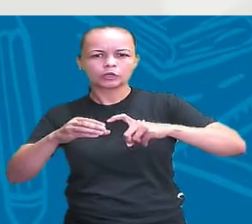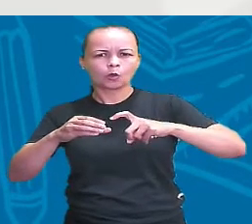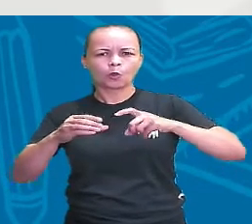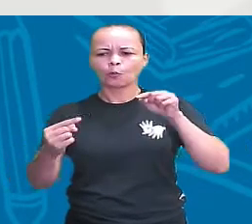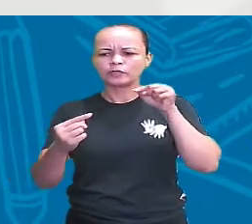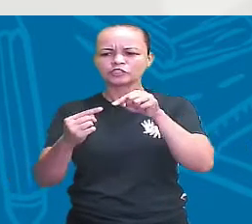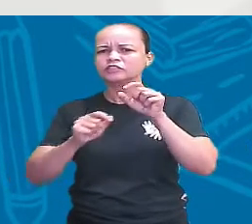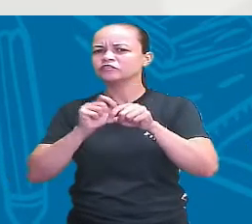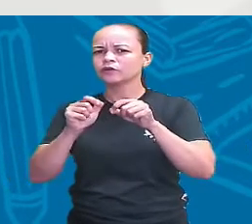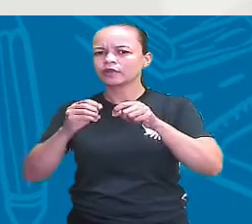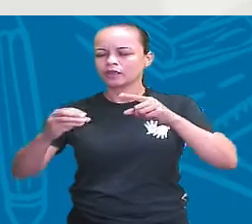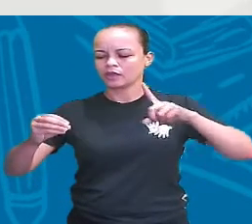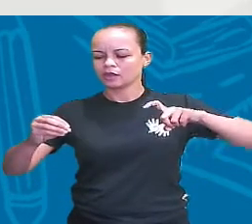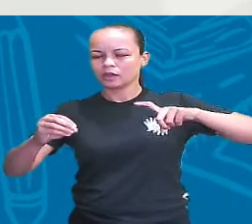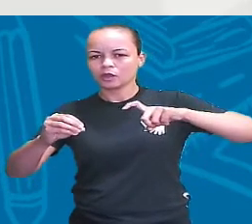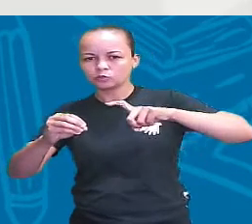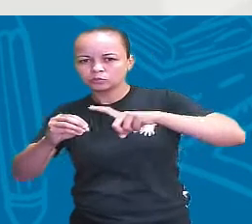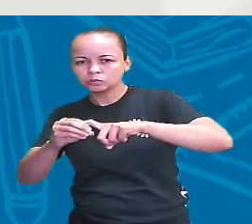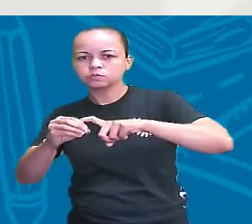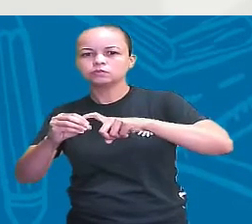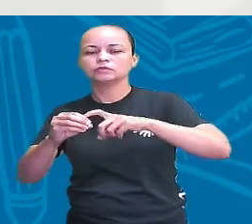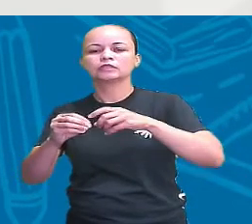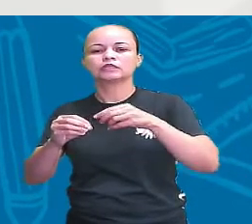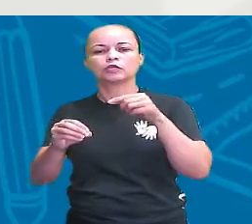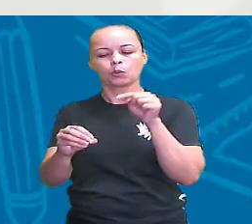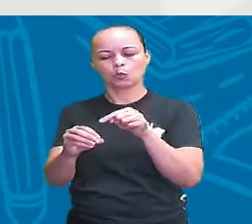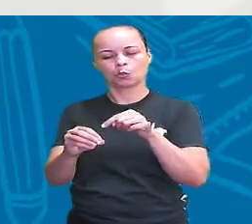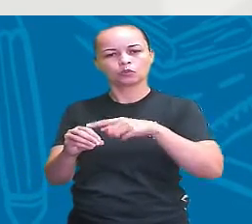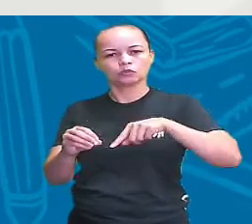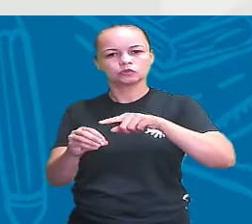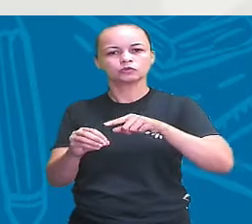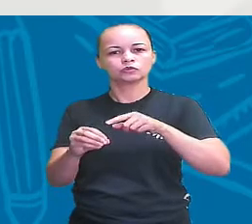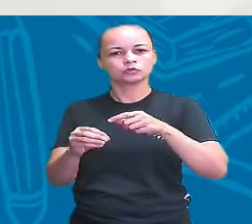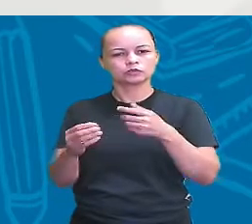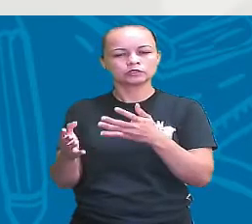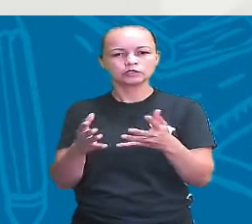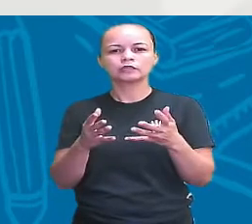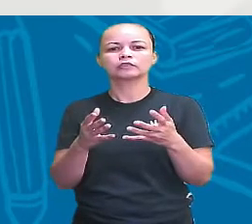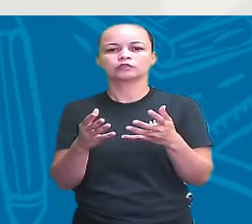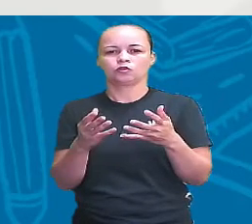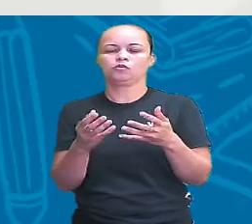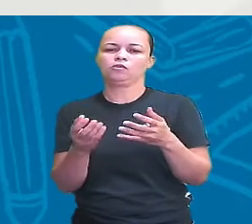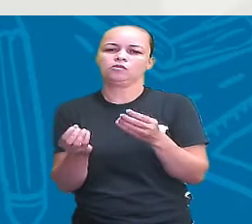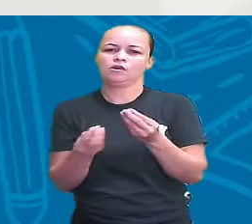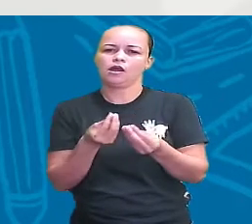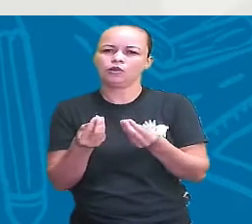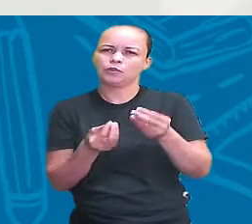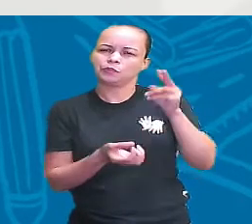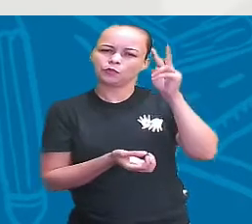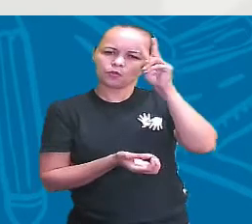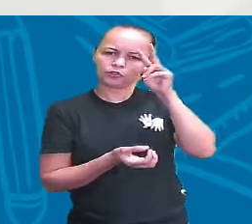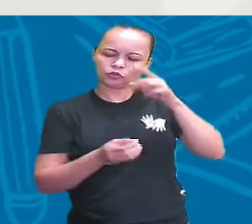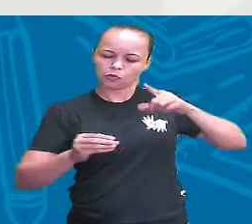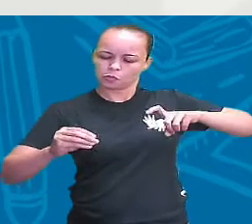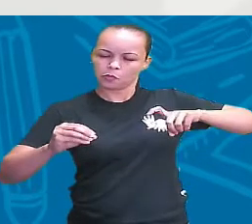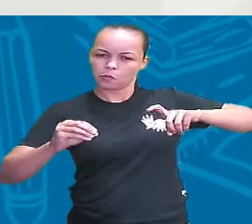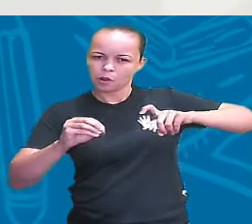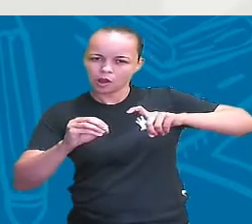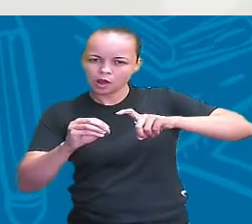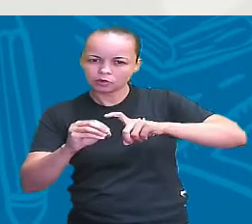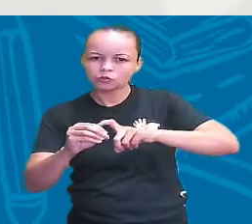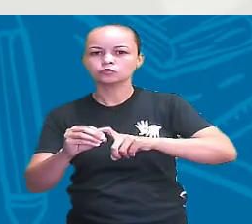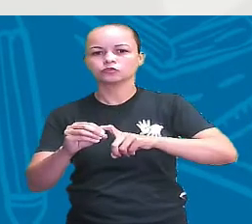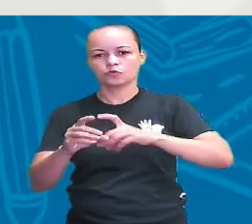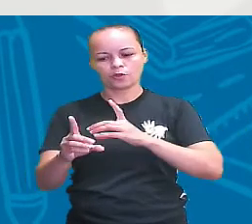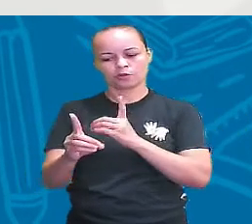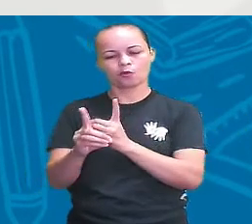é o quê? A fecundação. Ter um encontro épico, mágico, quase que uma epopeia histórica do encontro do espermatozoide